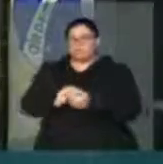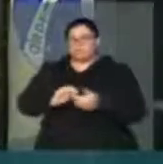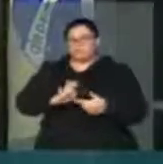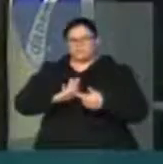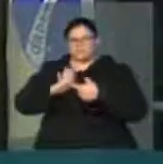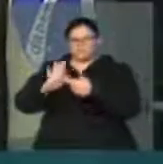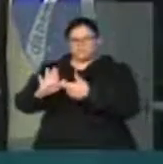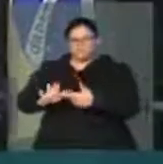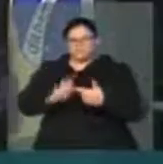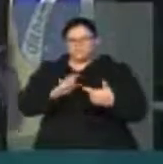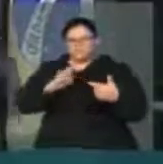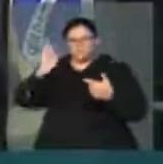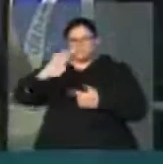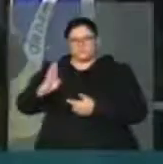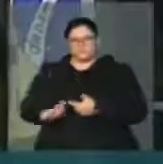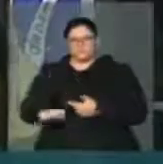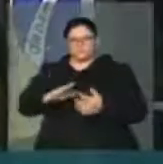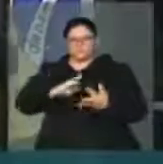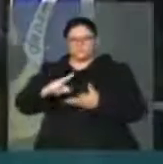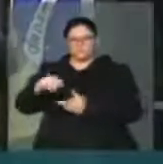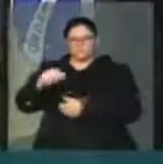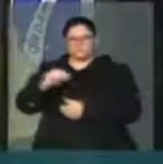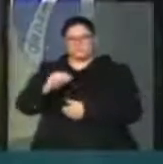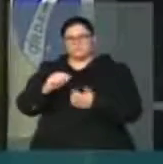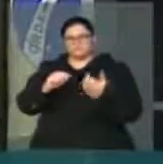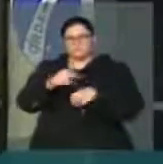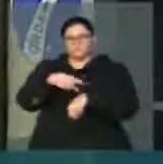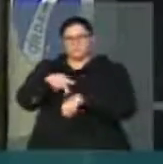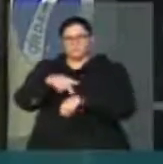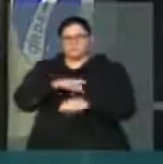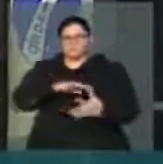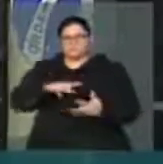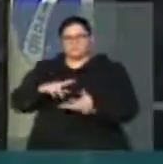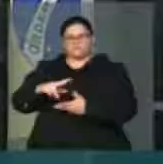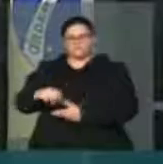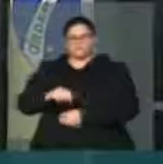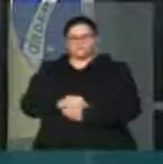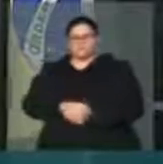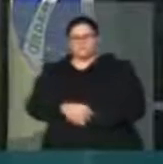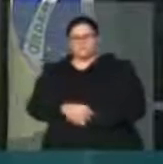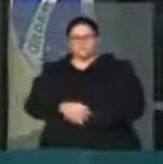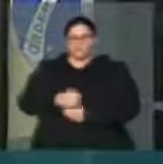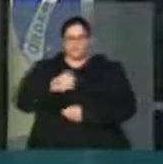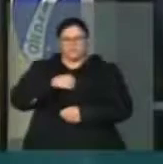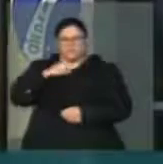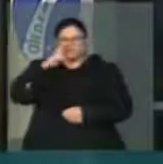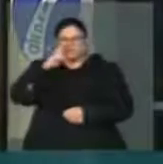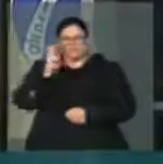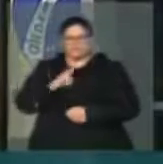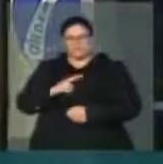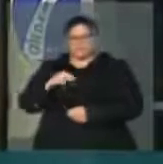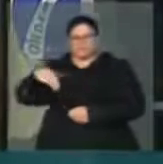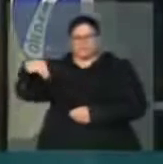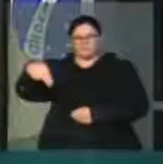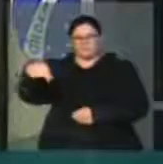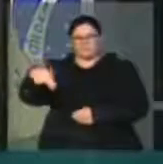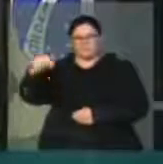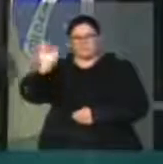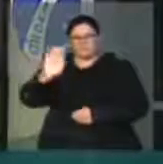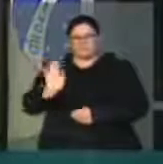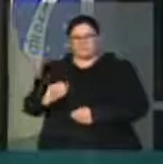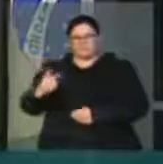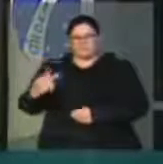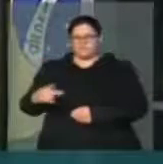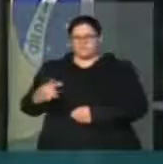os cantos do mundo. Eu mesmo viajando, e vários pontos dele, cansei de ver novelas brasileiras sendo